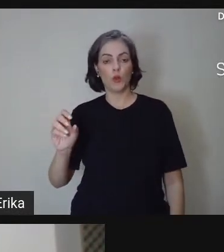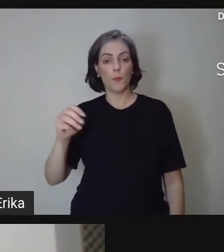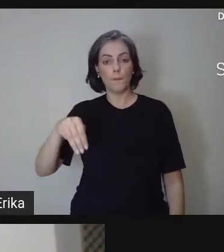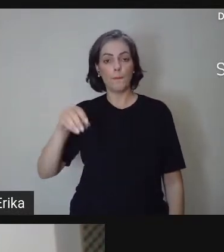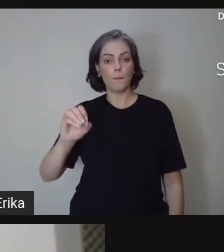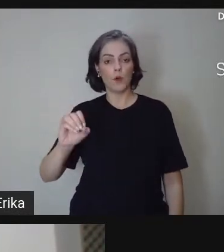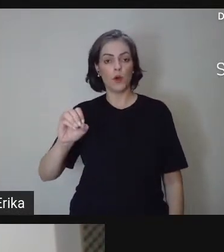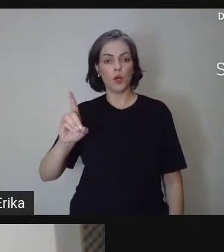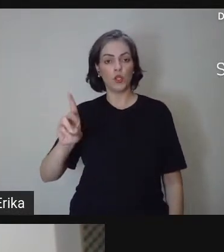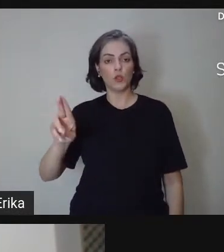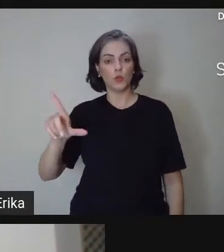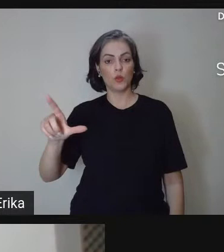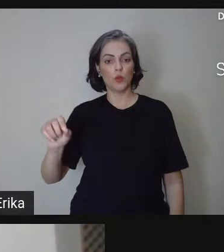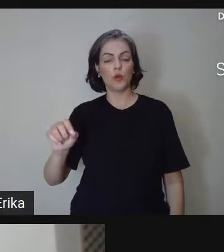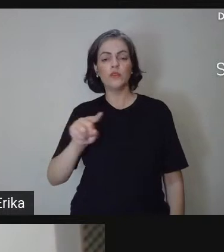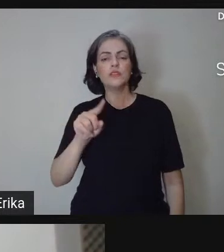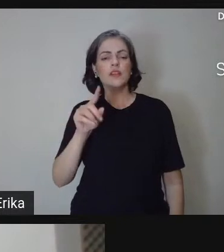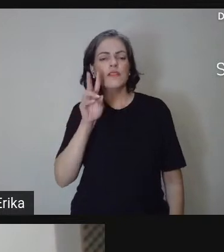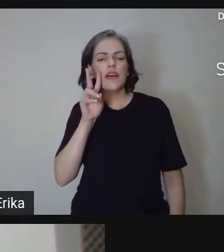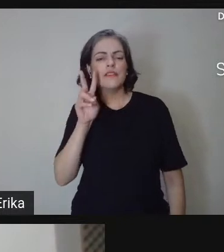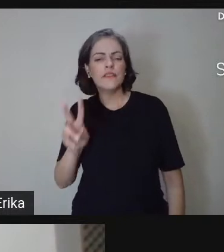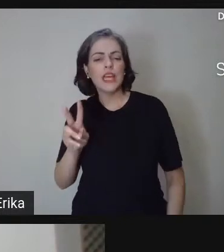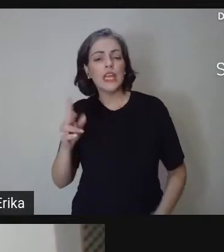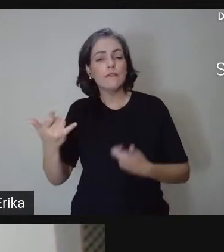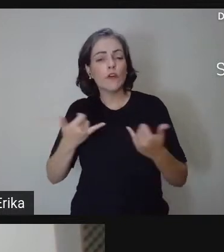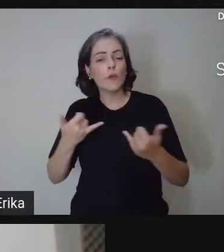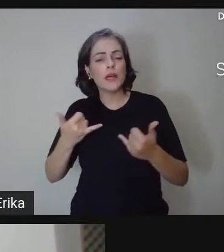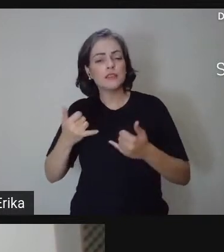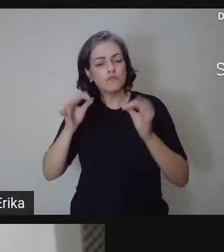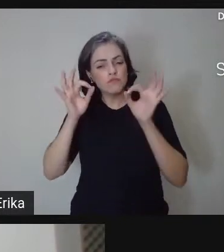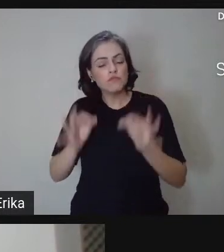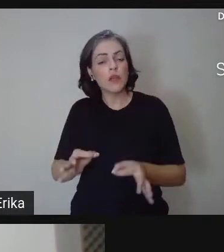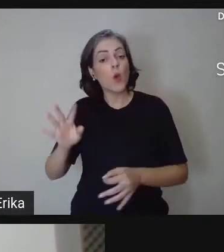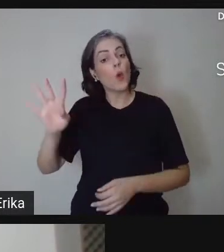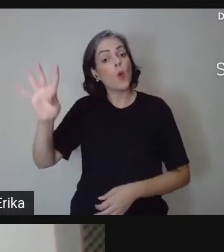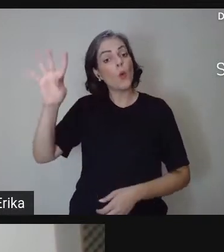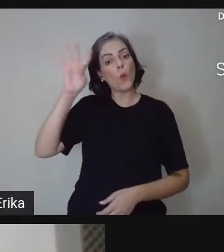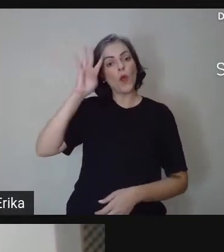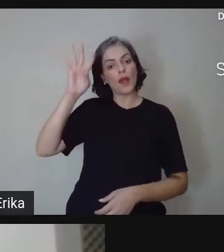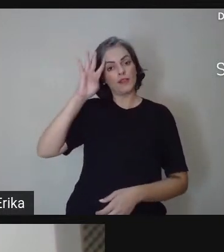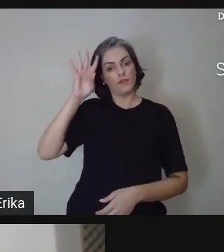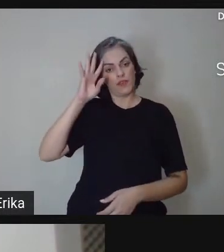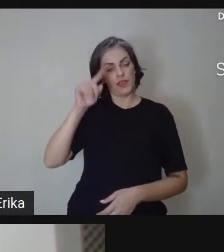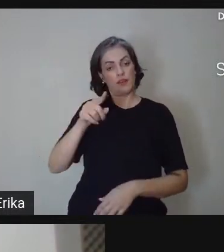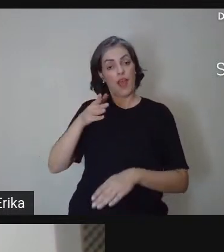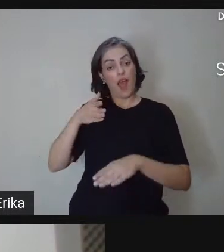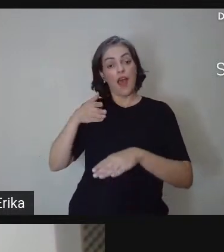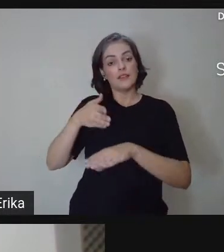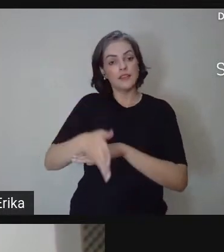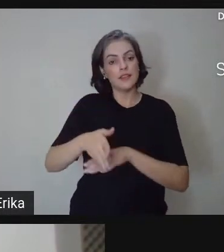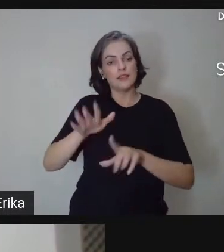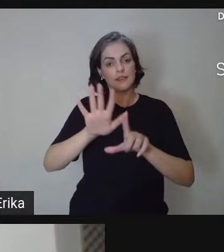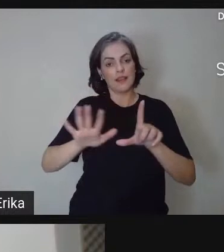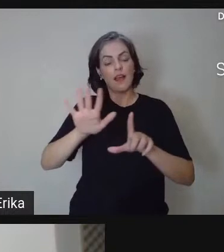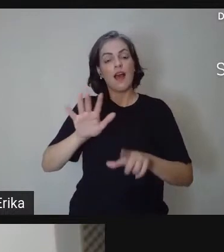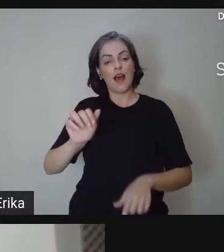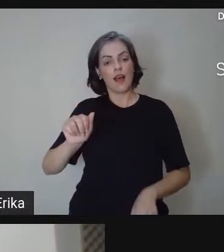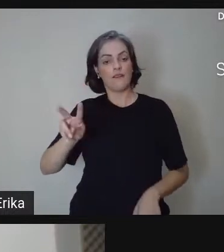da quarta-feira, aí sim, quando vocês vão poder acessar o AVA. Então,